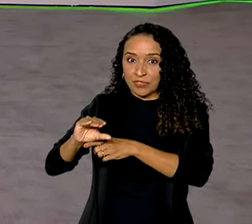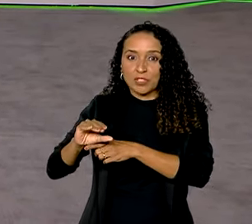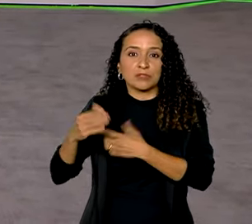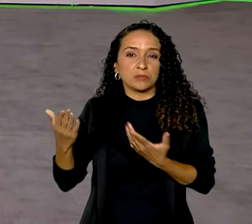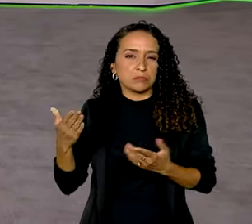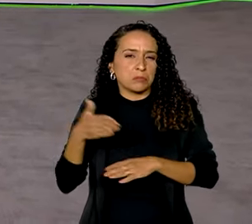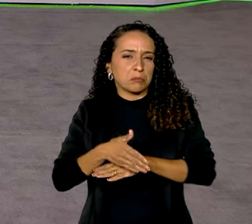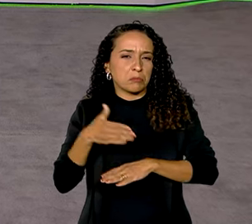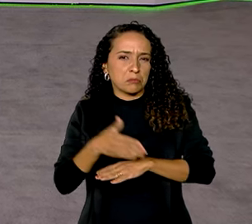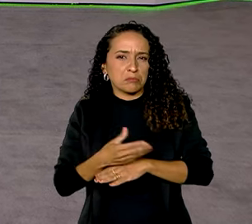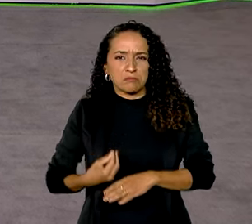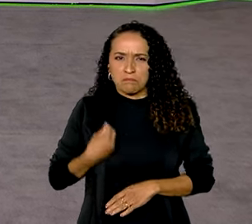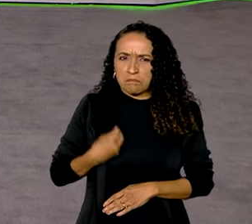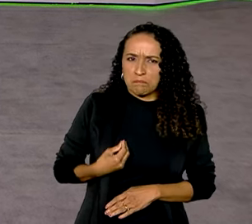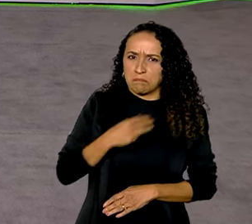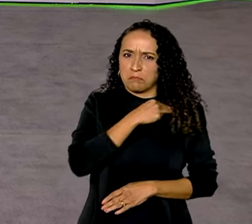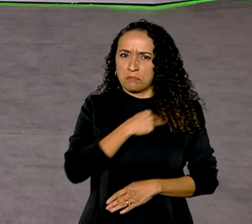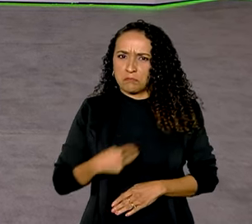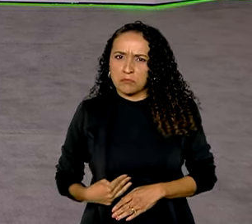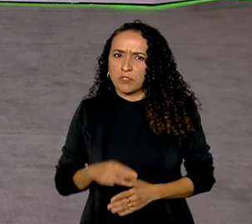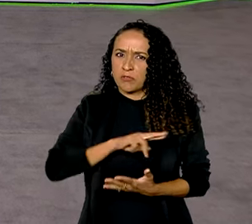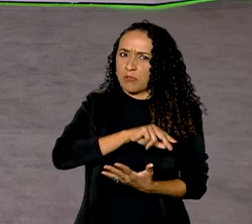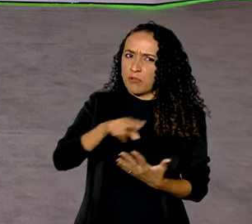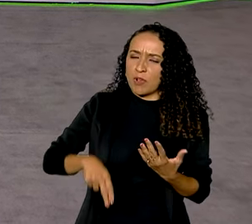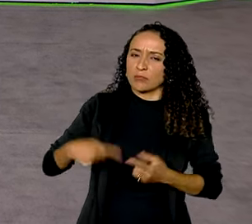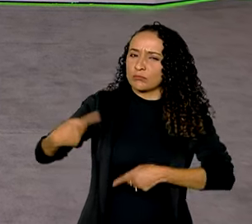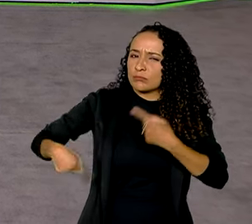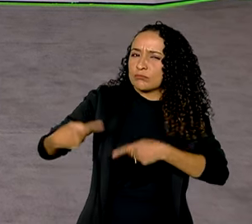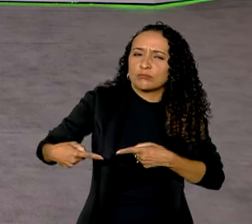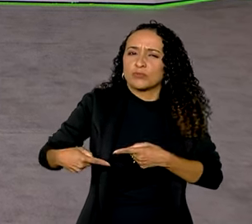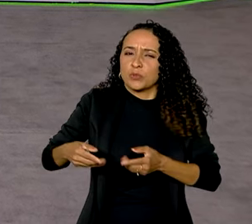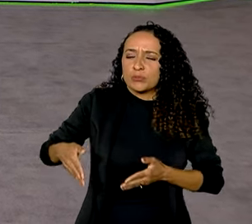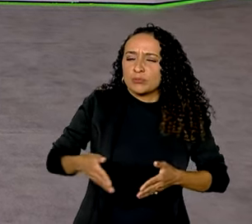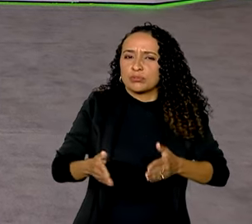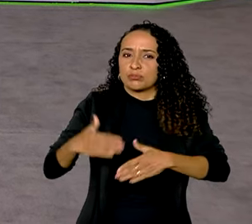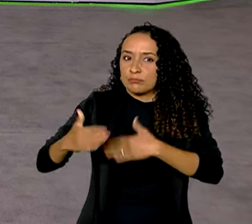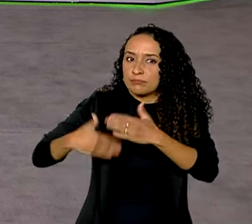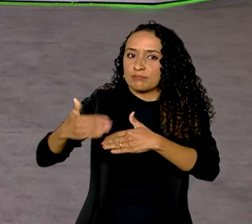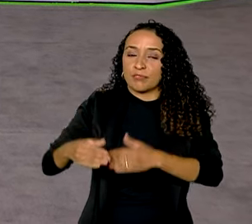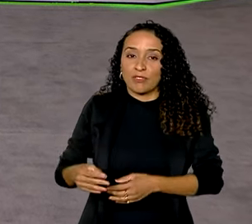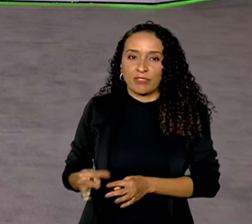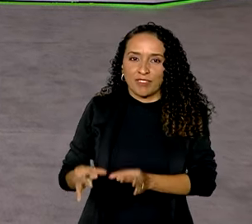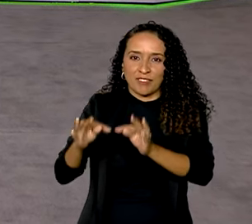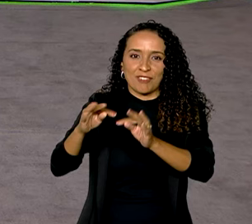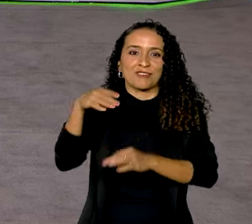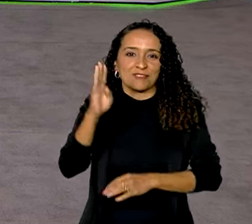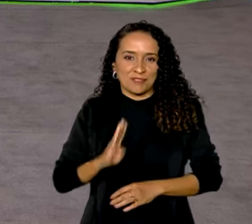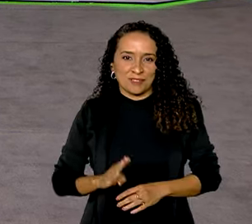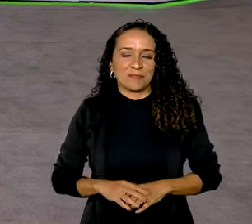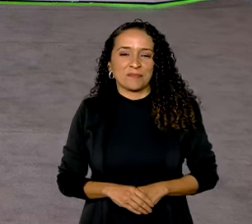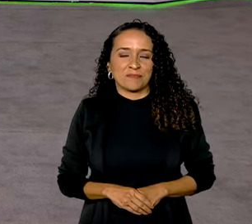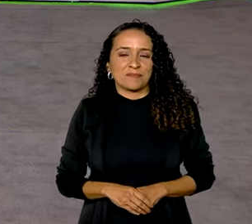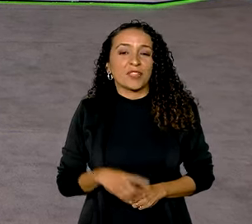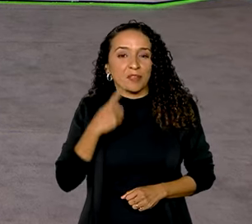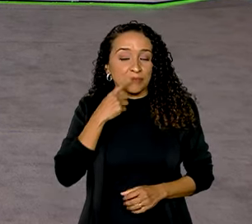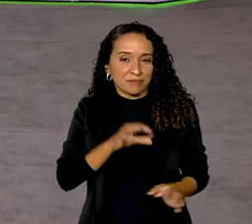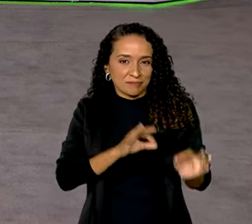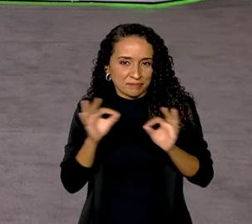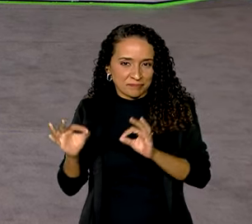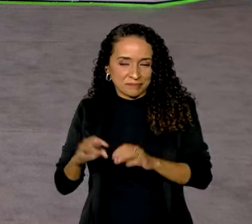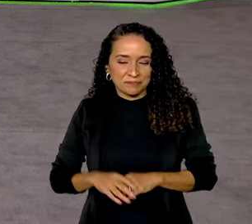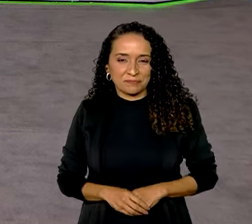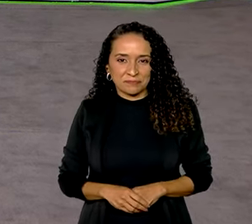contou com a presença de vários ministros e discutiu os rumos do desenvolvimento tecnológico no Brasil. Veja na